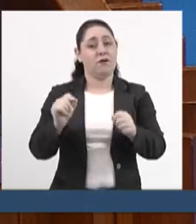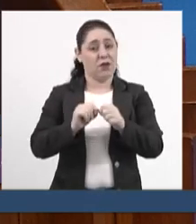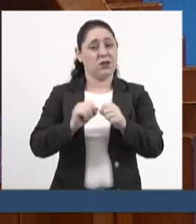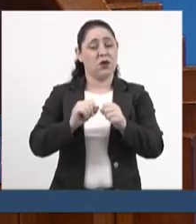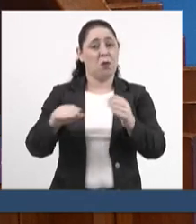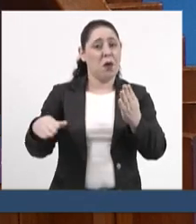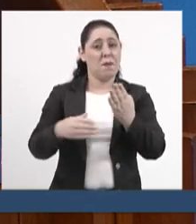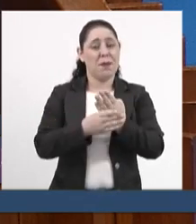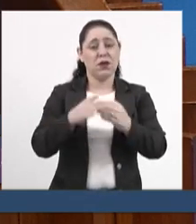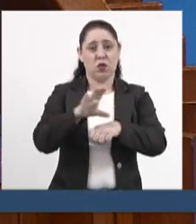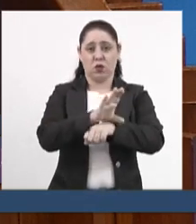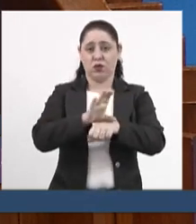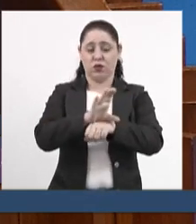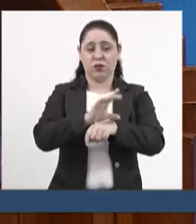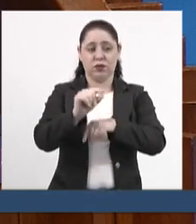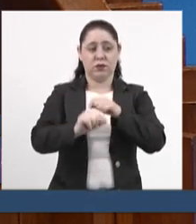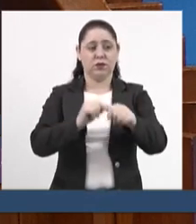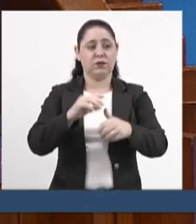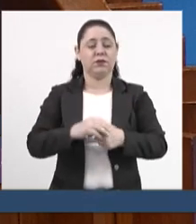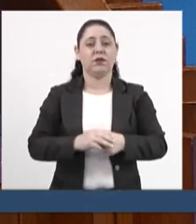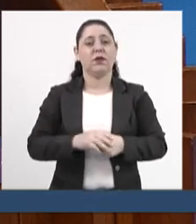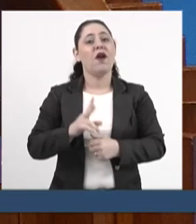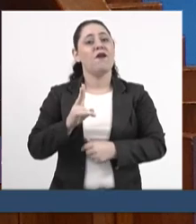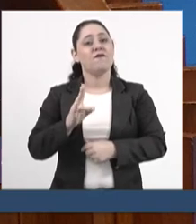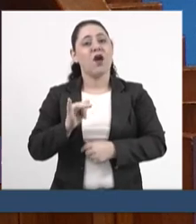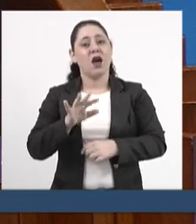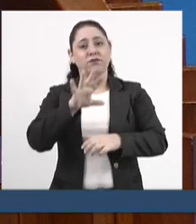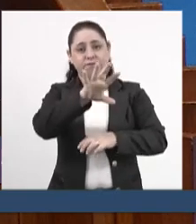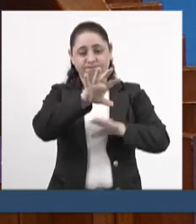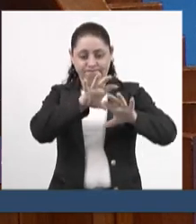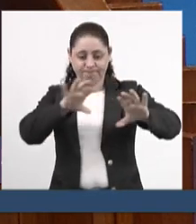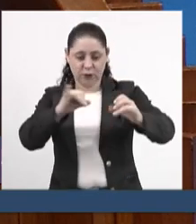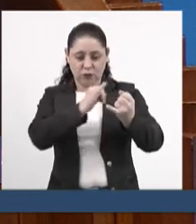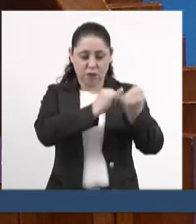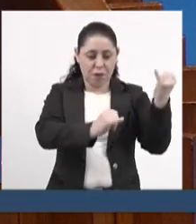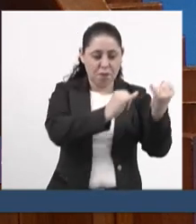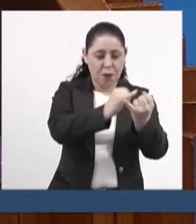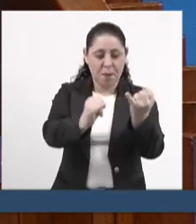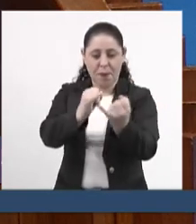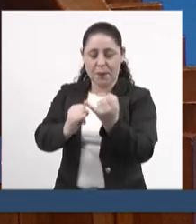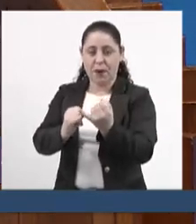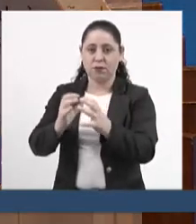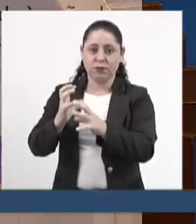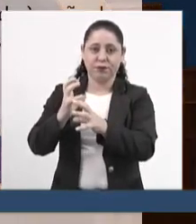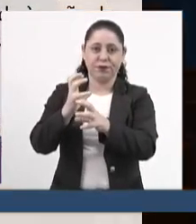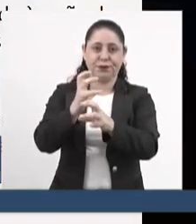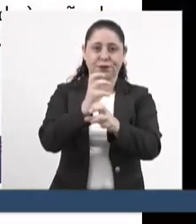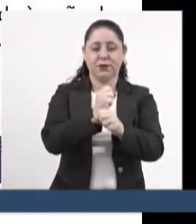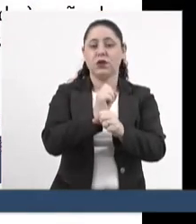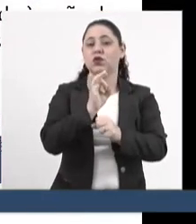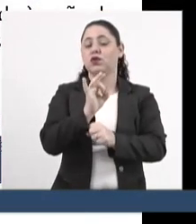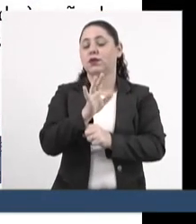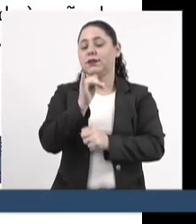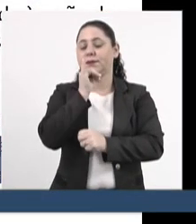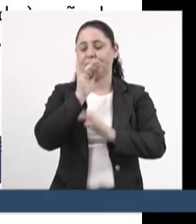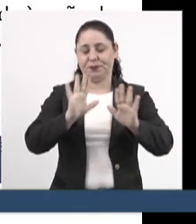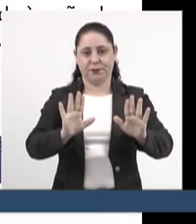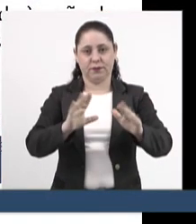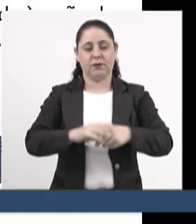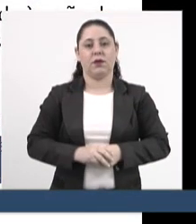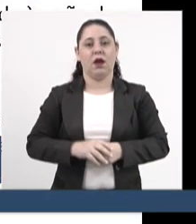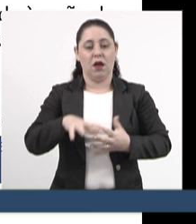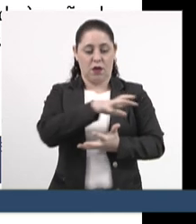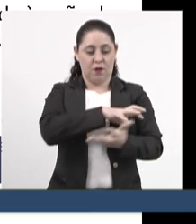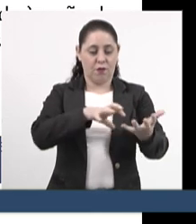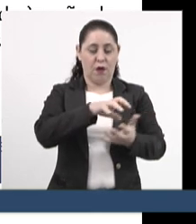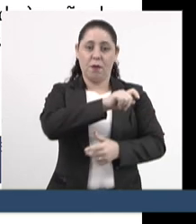emenda constitucional que vai repartir o recurso, a receita só vai ficar, a reforma